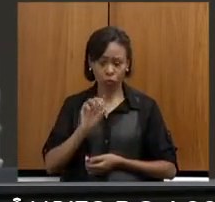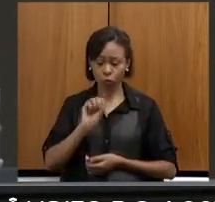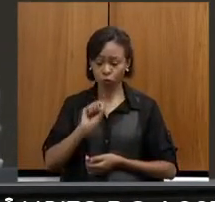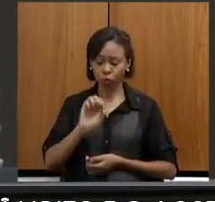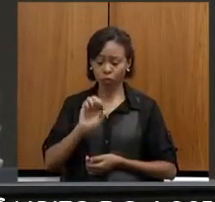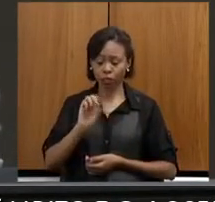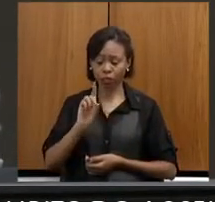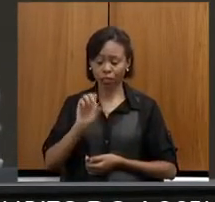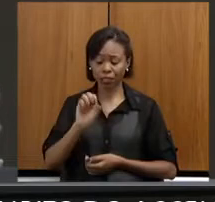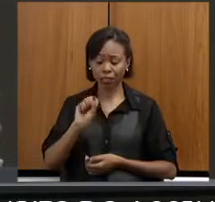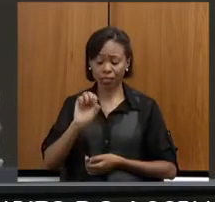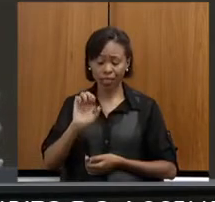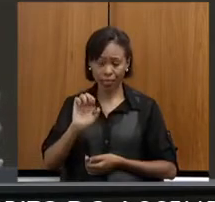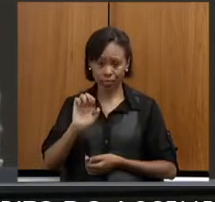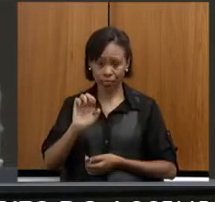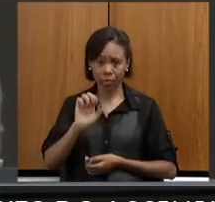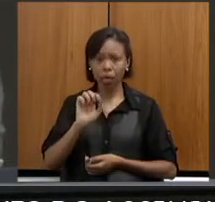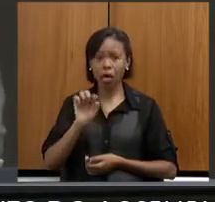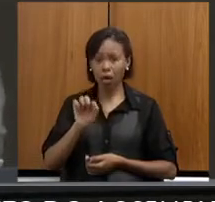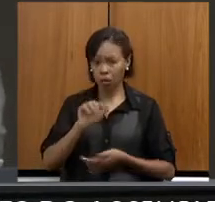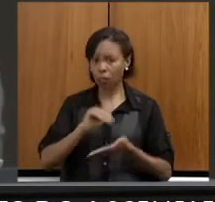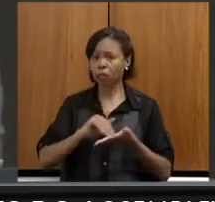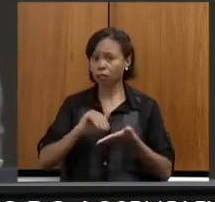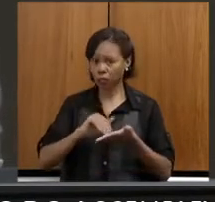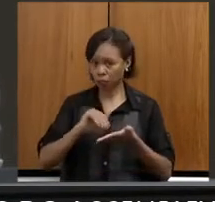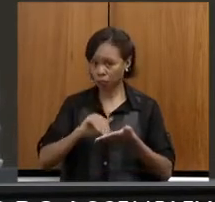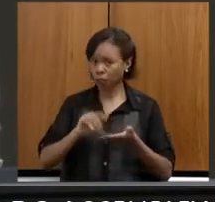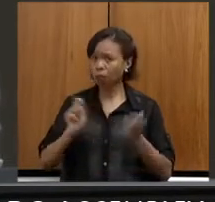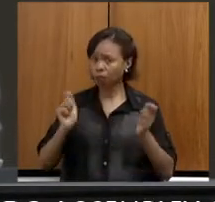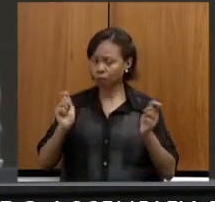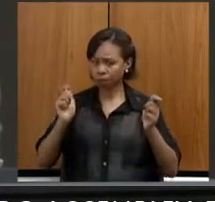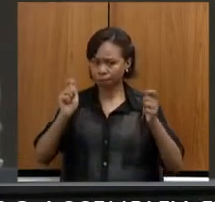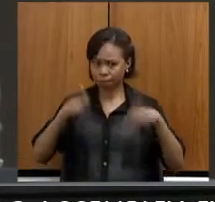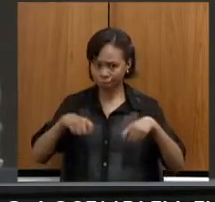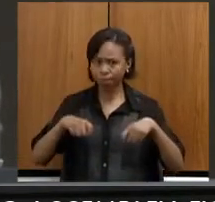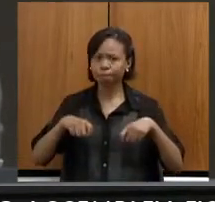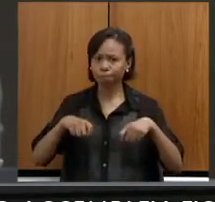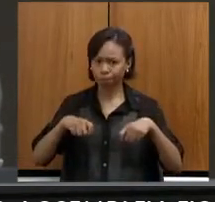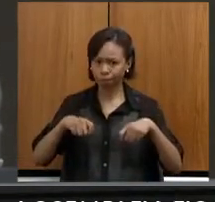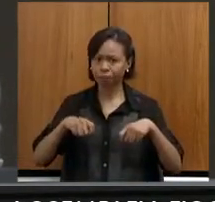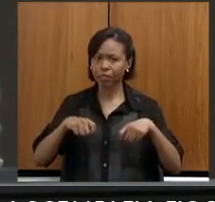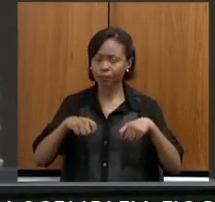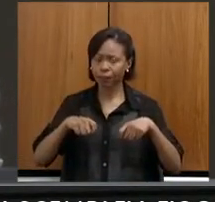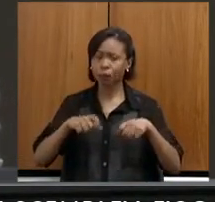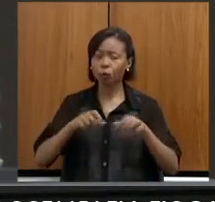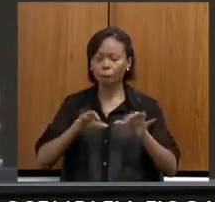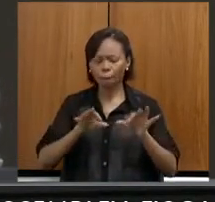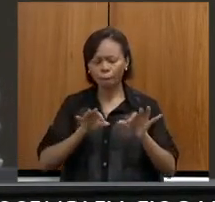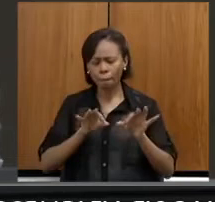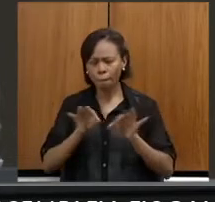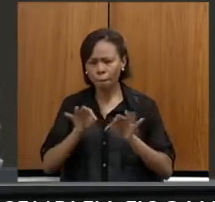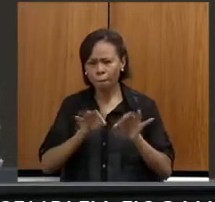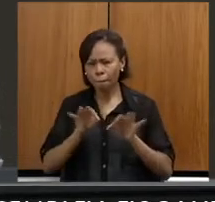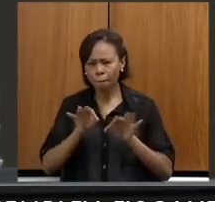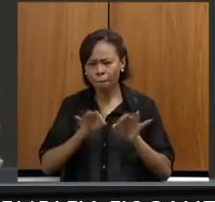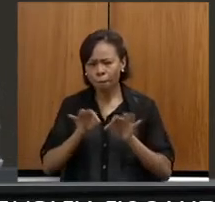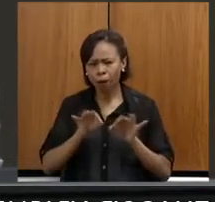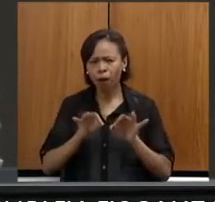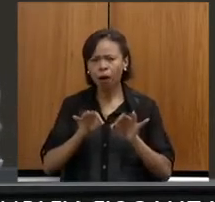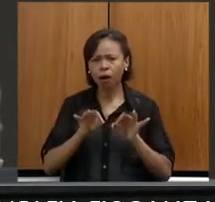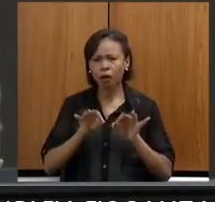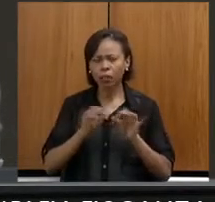a Secretaria tem como competência formular, planejar,